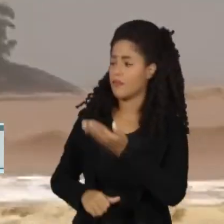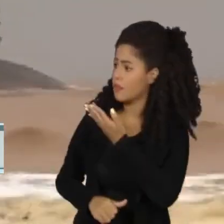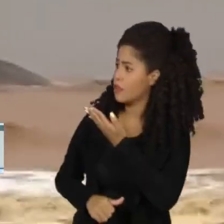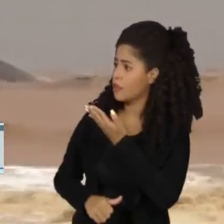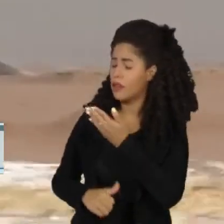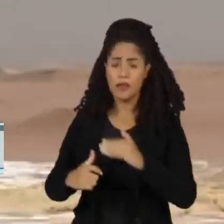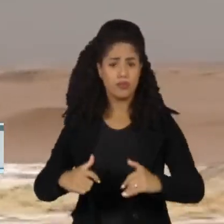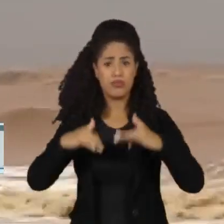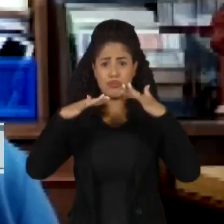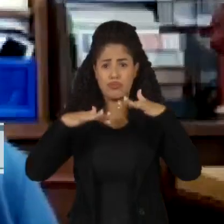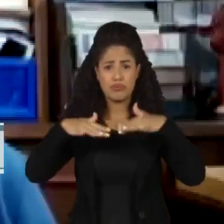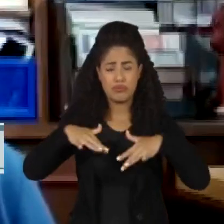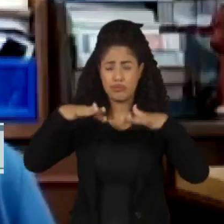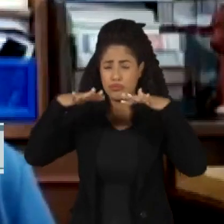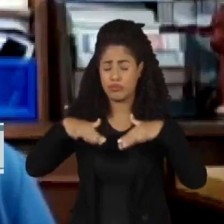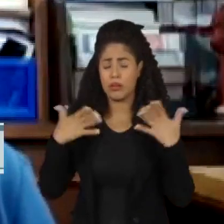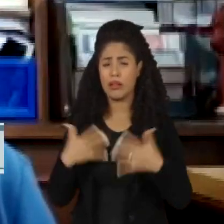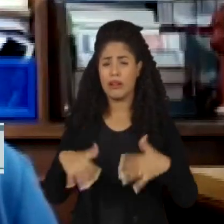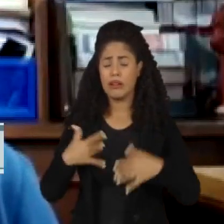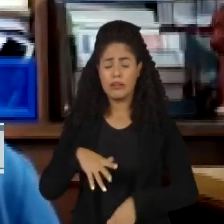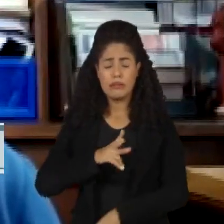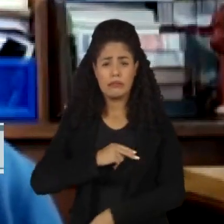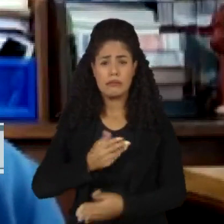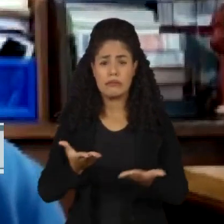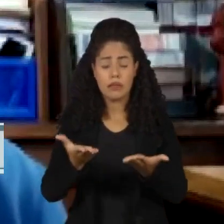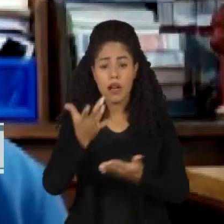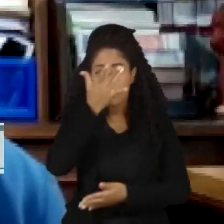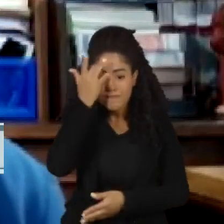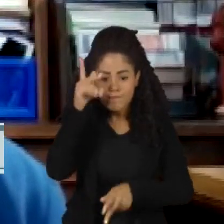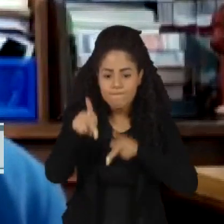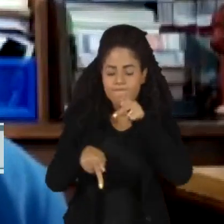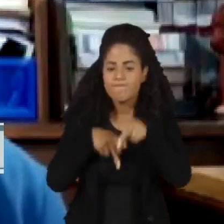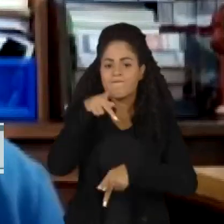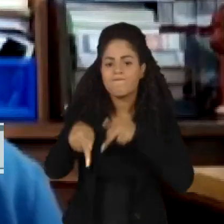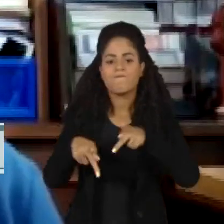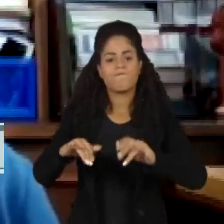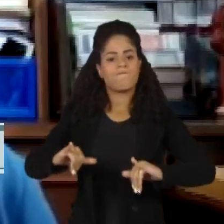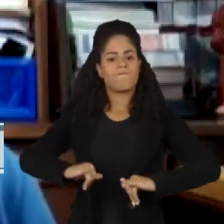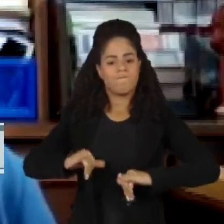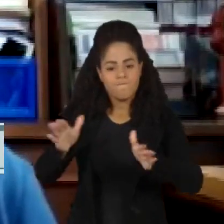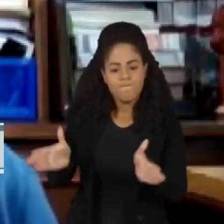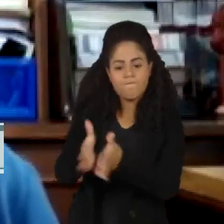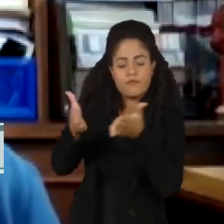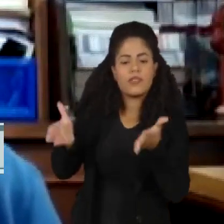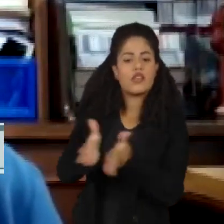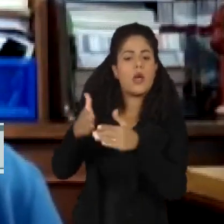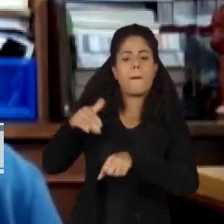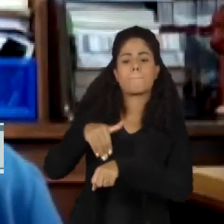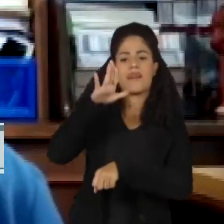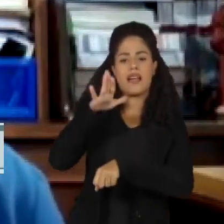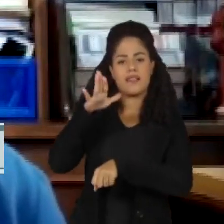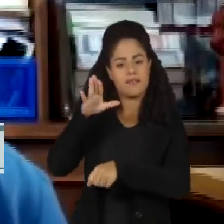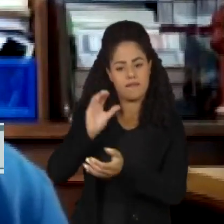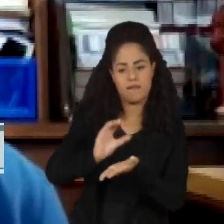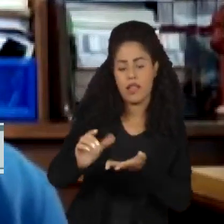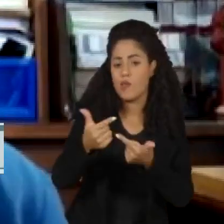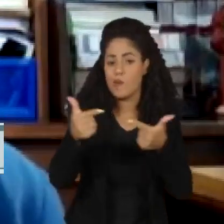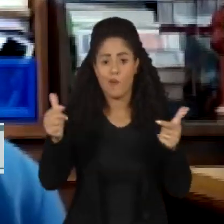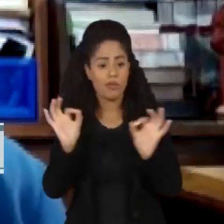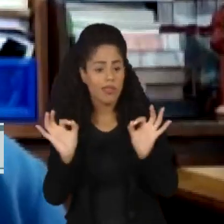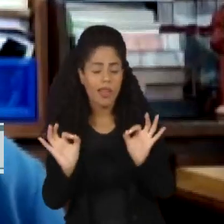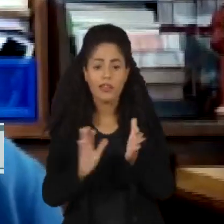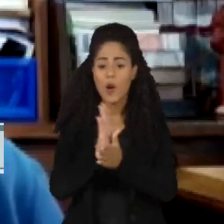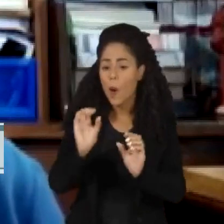irreconhecíveis. Quem sofre mais é a população mais carente, é a população que não tem recursos para se defender